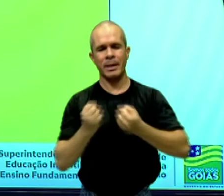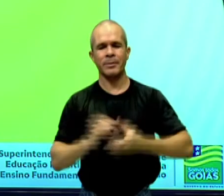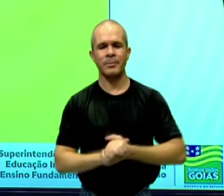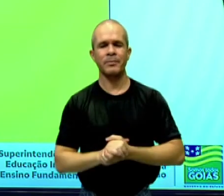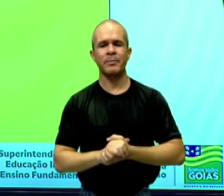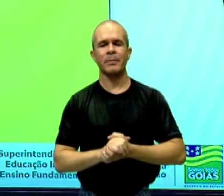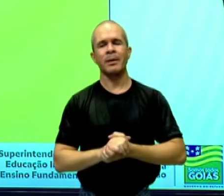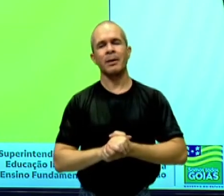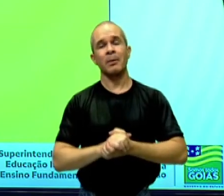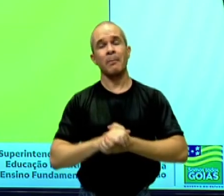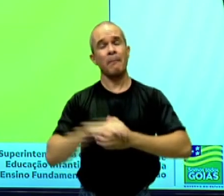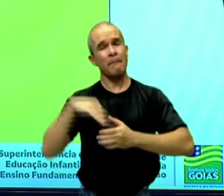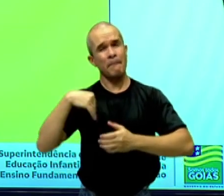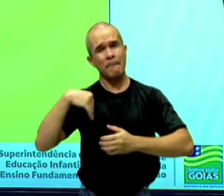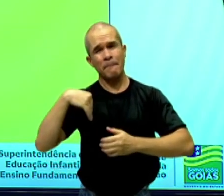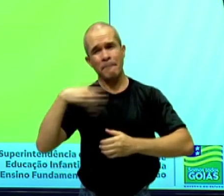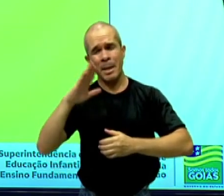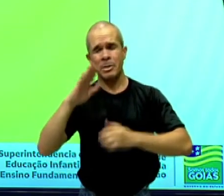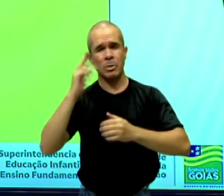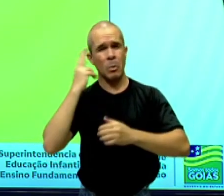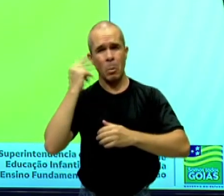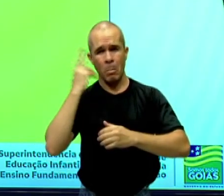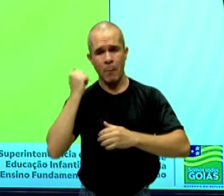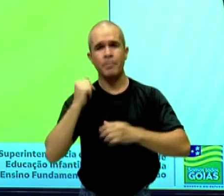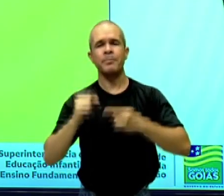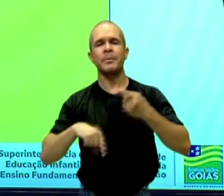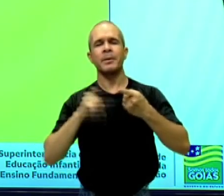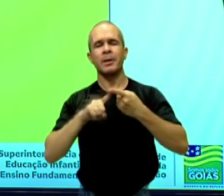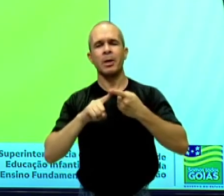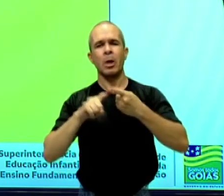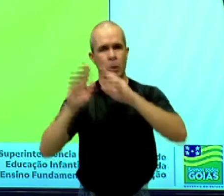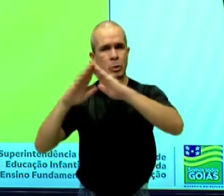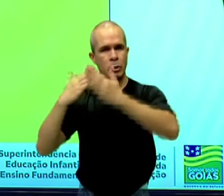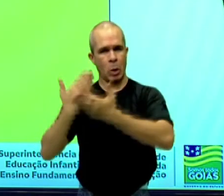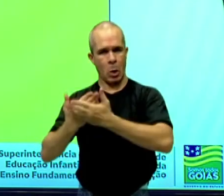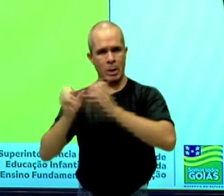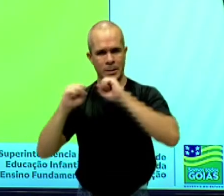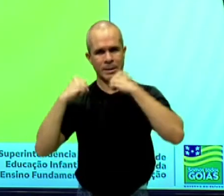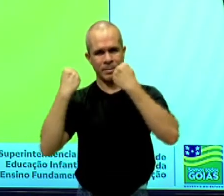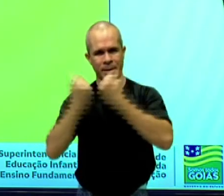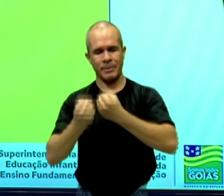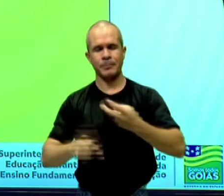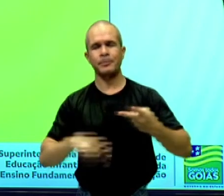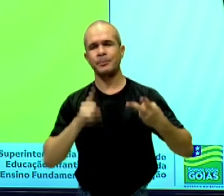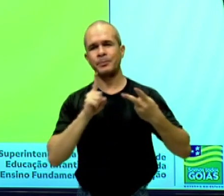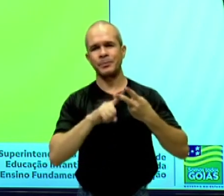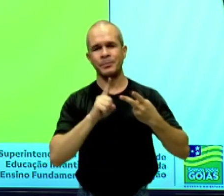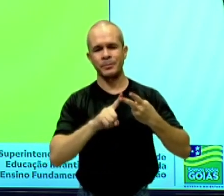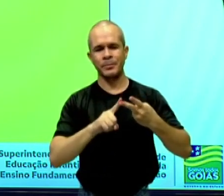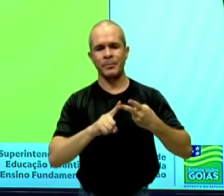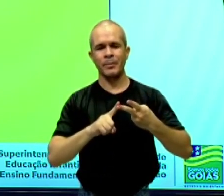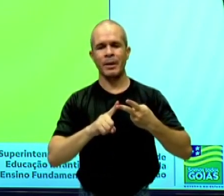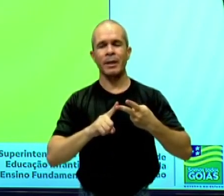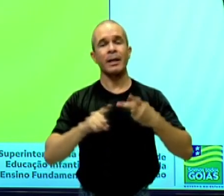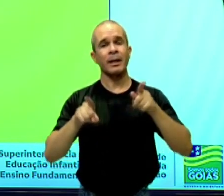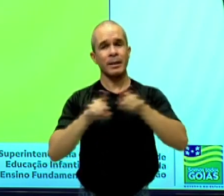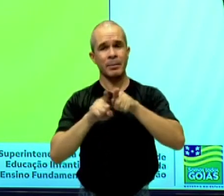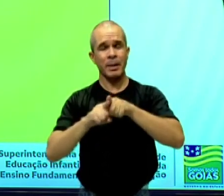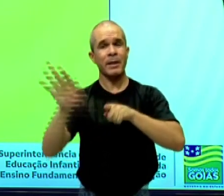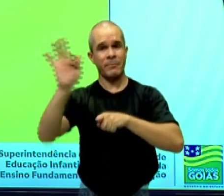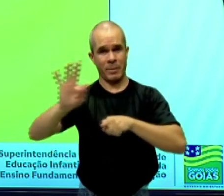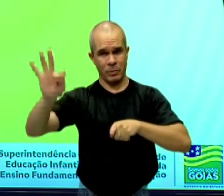seminários, sendo os mais comuns o seminário escolar, que é o do qual nós estamos falando. Tem o seminário